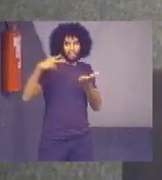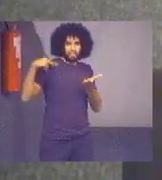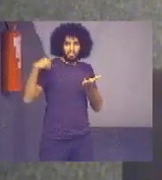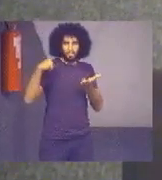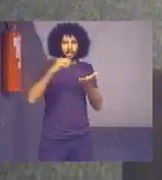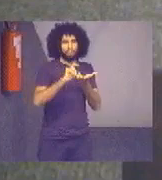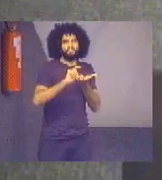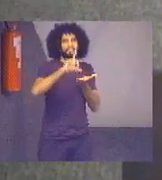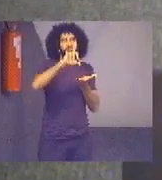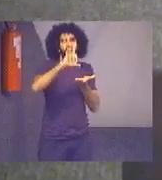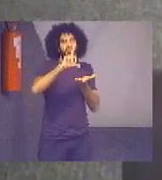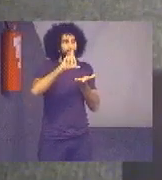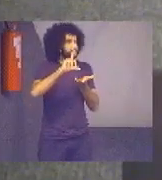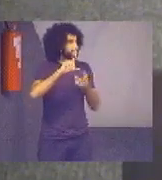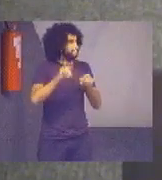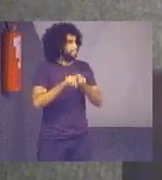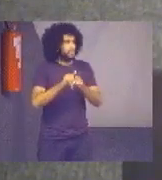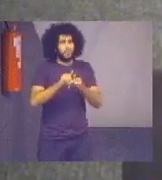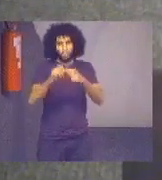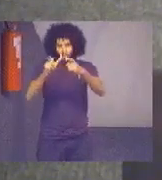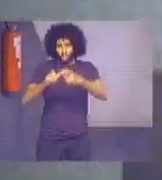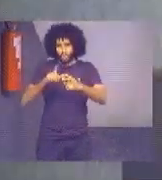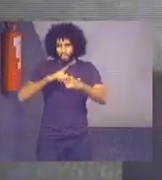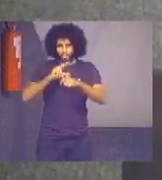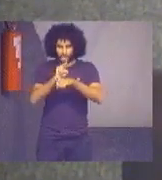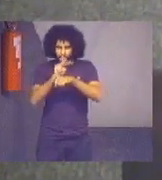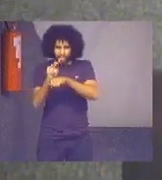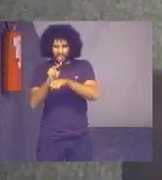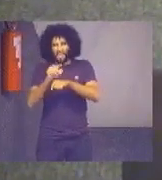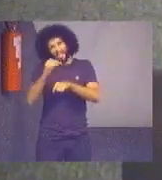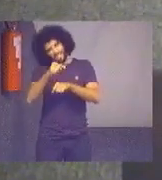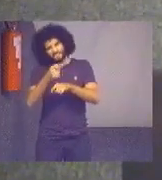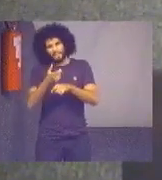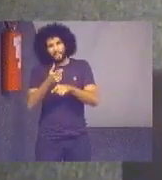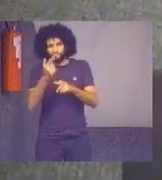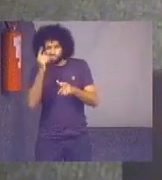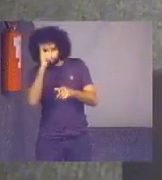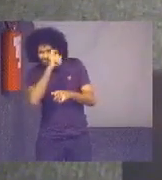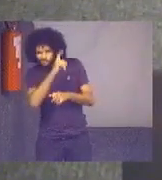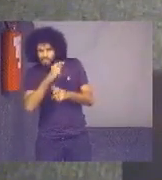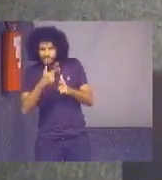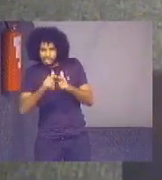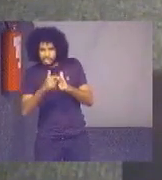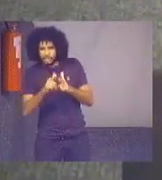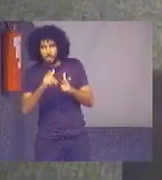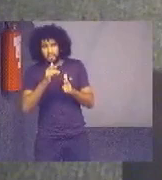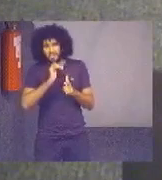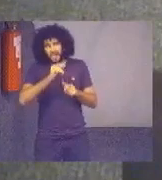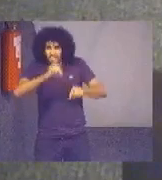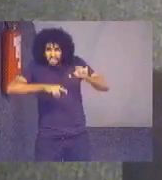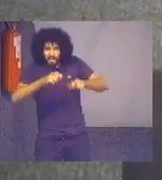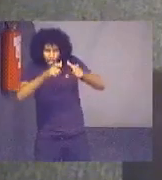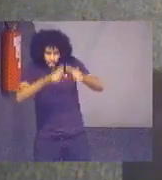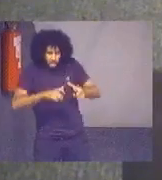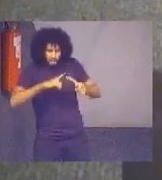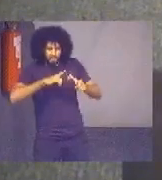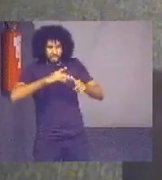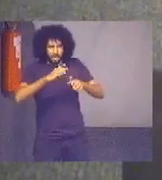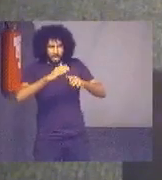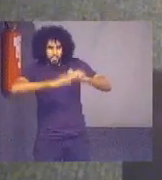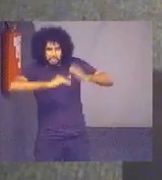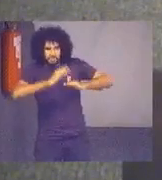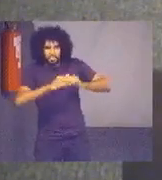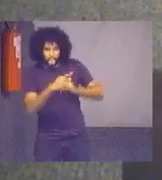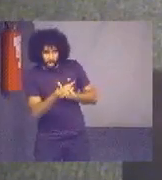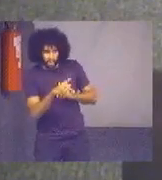despesa com posto de vigilância, mas aqui é uma questão mais polêmica, também depende muito do setor, da área de competência, da